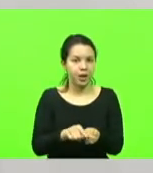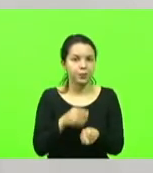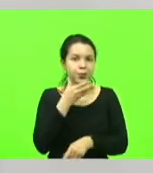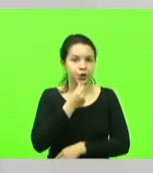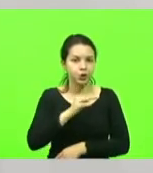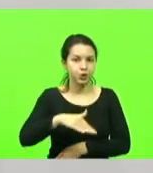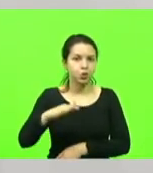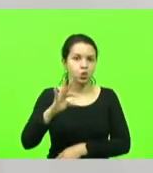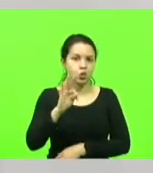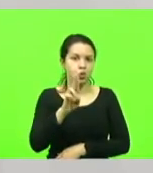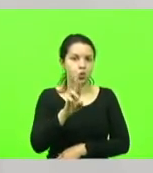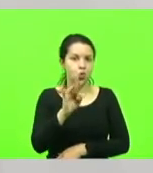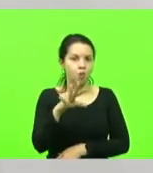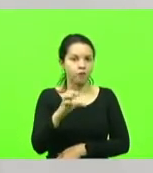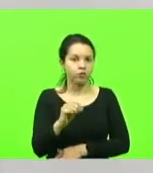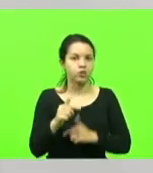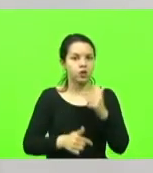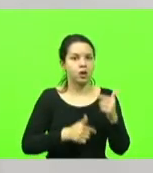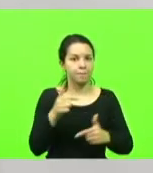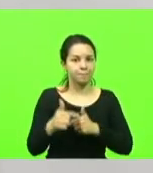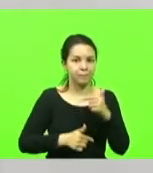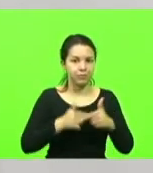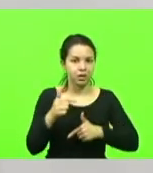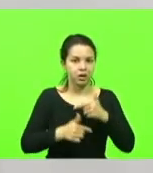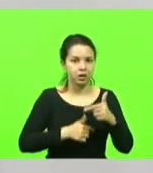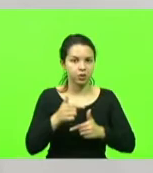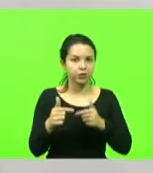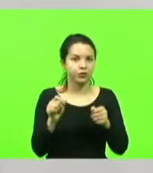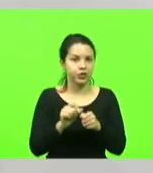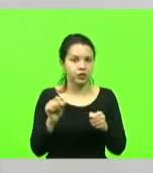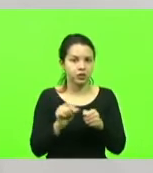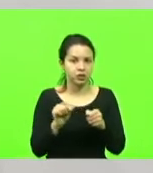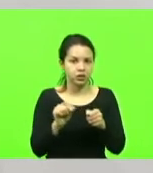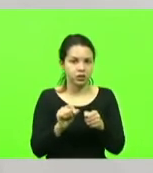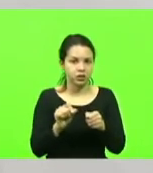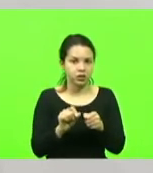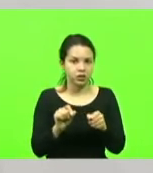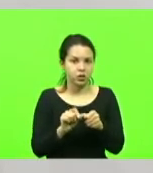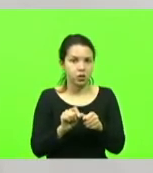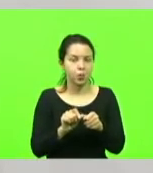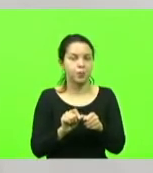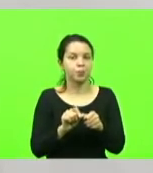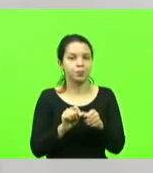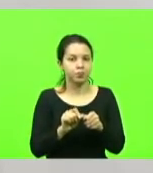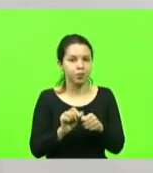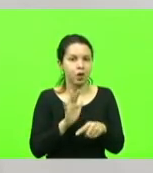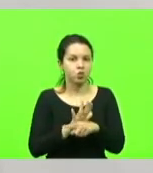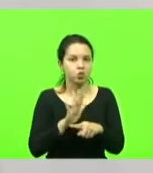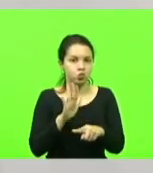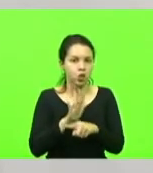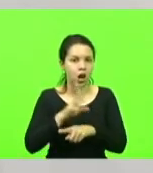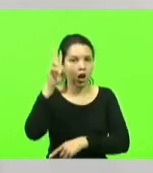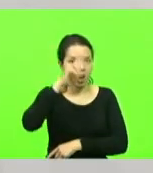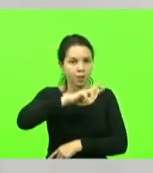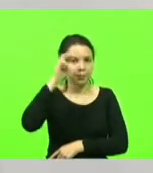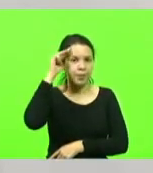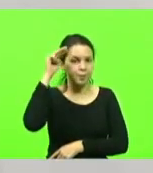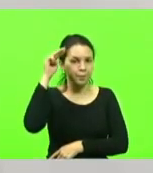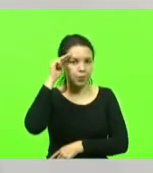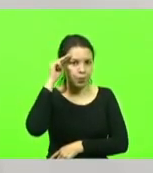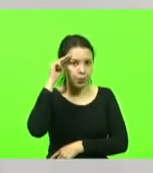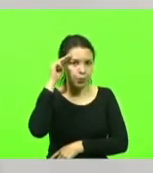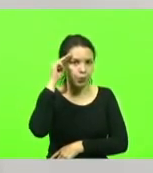Catarina pelo trabalho que vem realizando para manter viva a memória do nosso saudoso